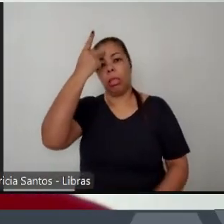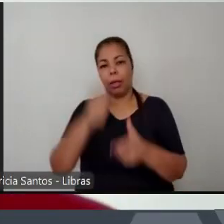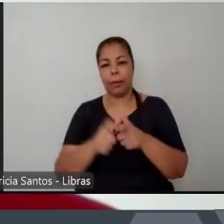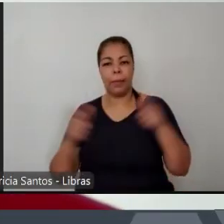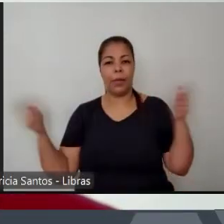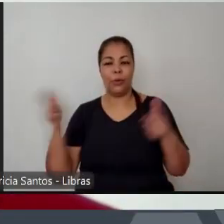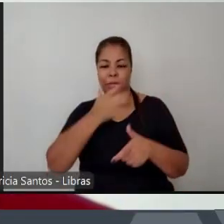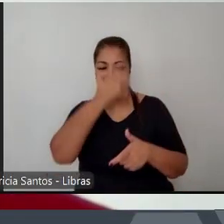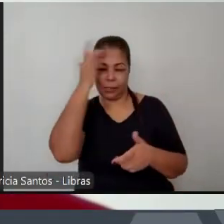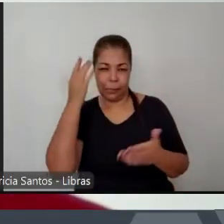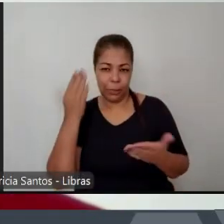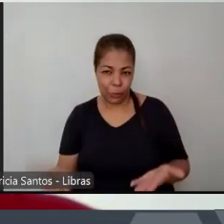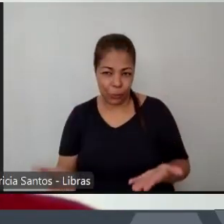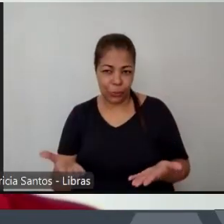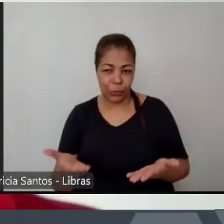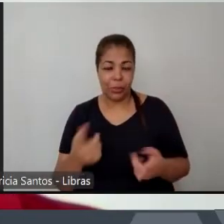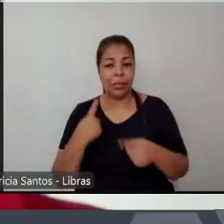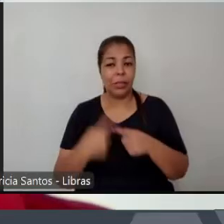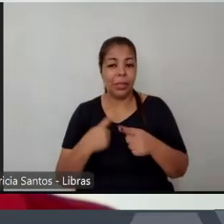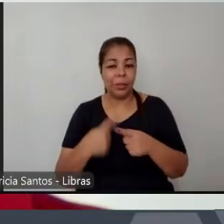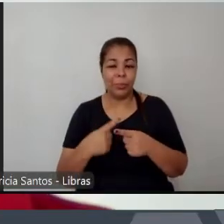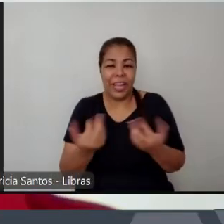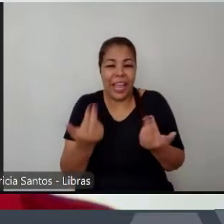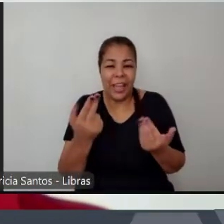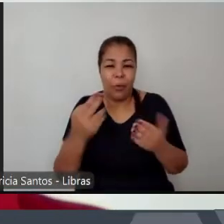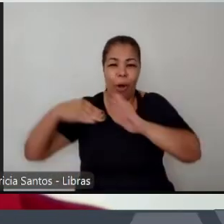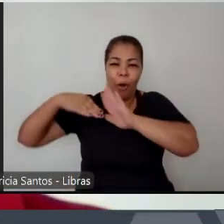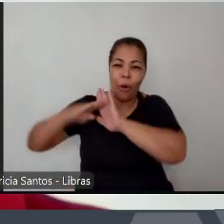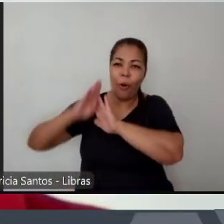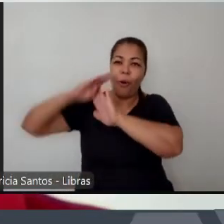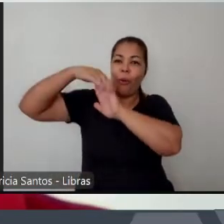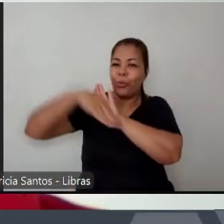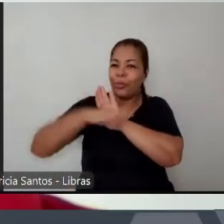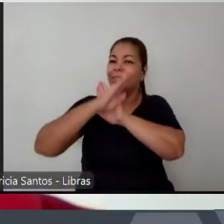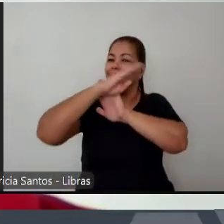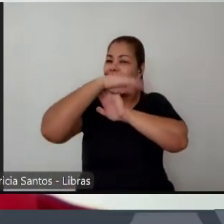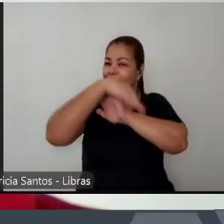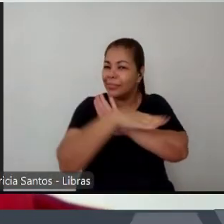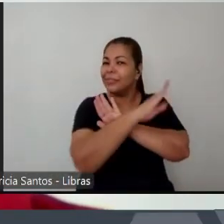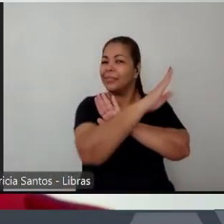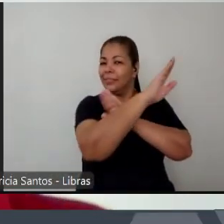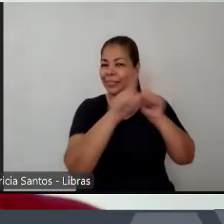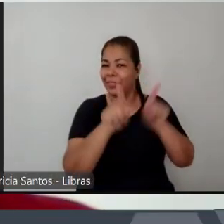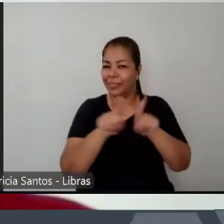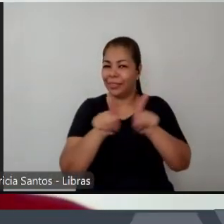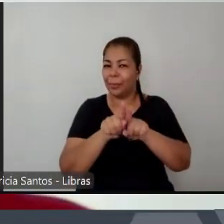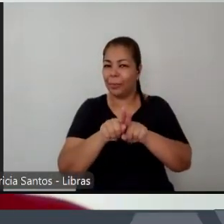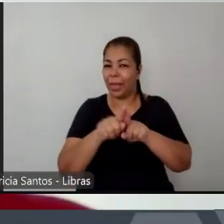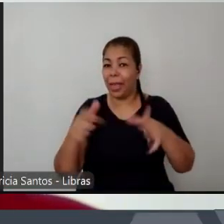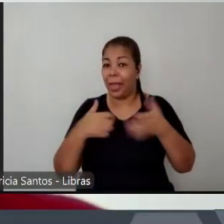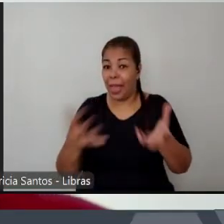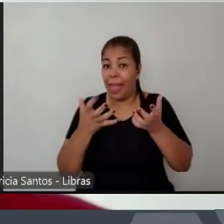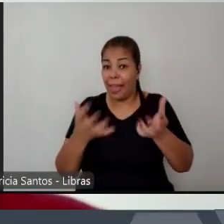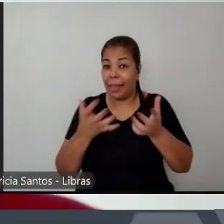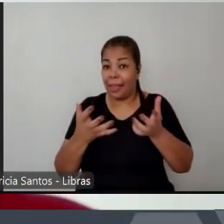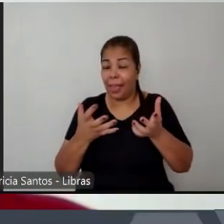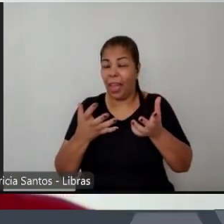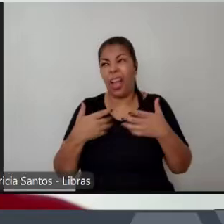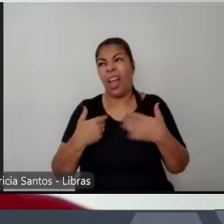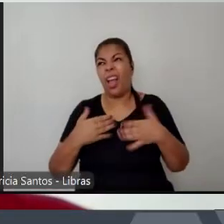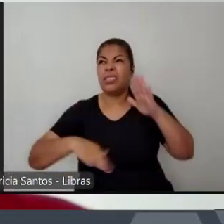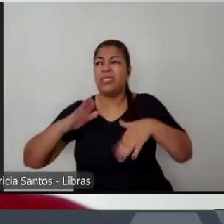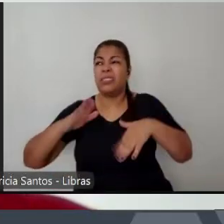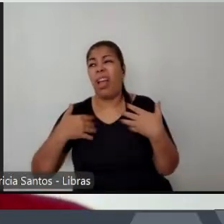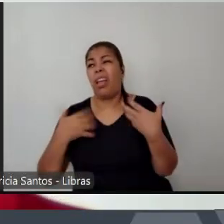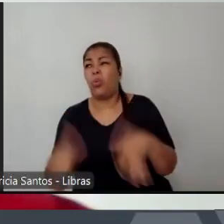vê são ondas né as pessoas vivem uma onda percebem que essa onda já deu entram noutra né aí até você